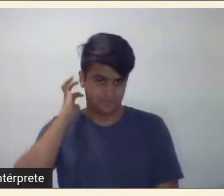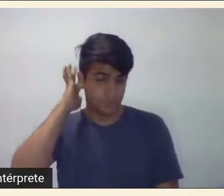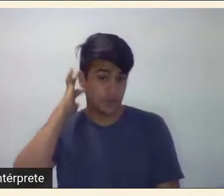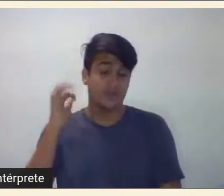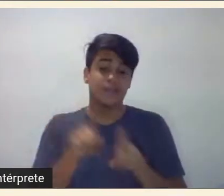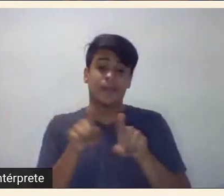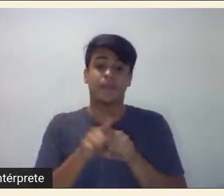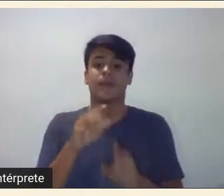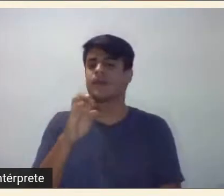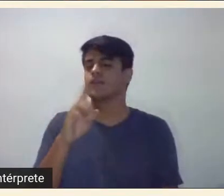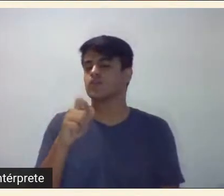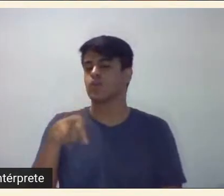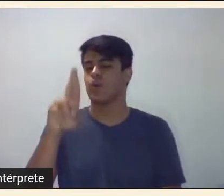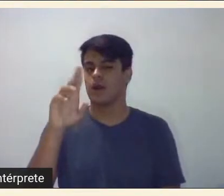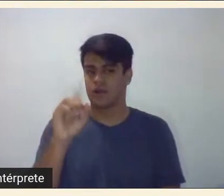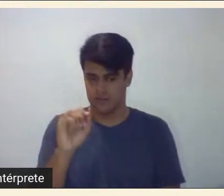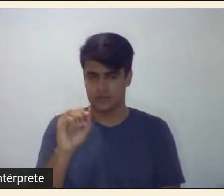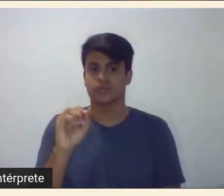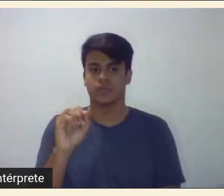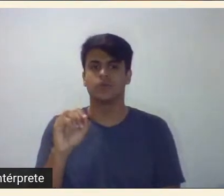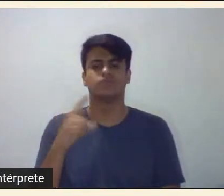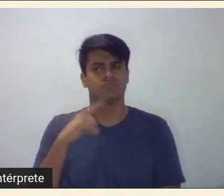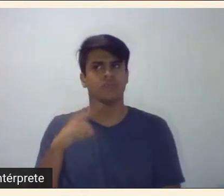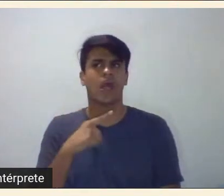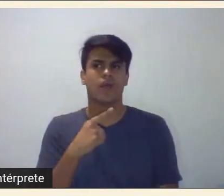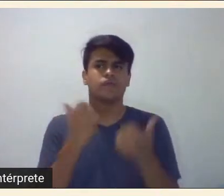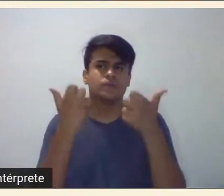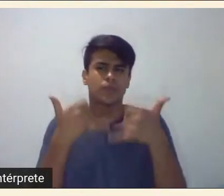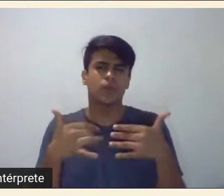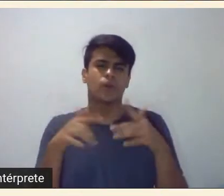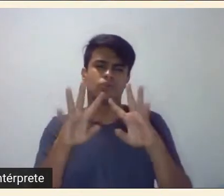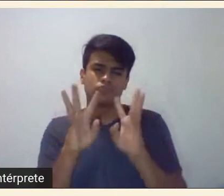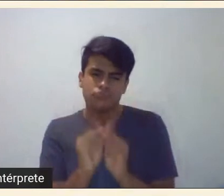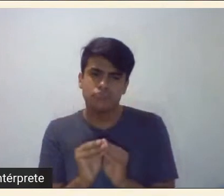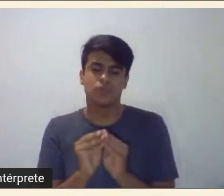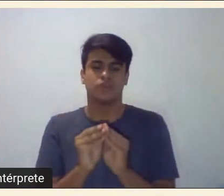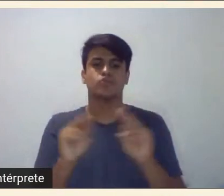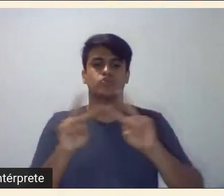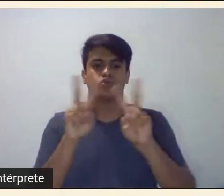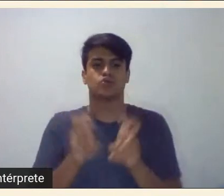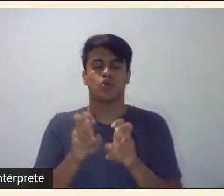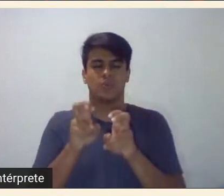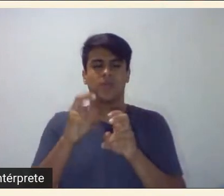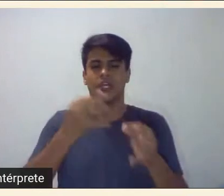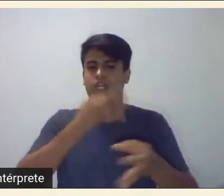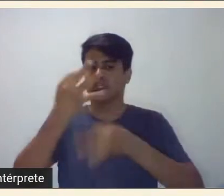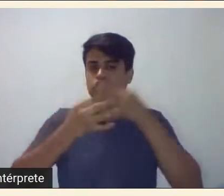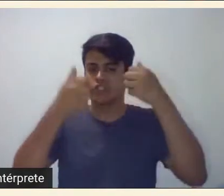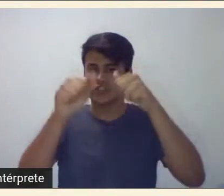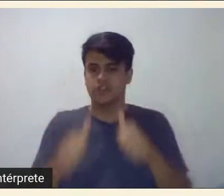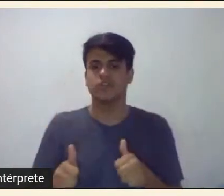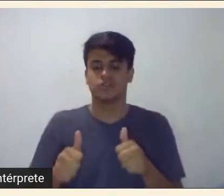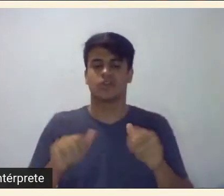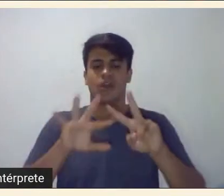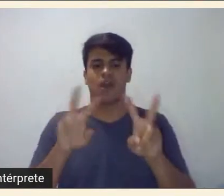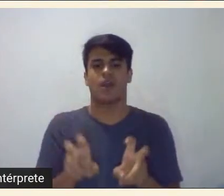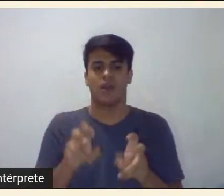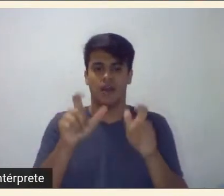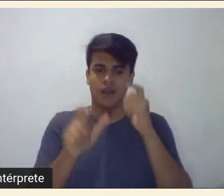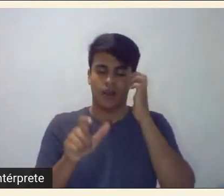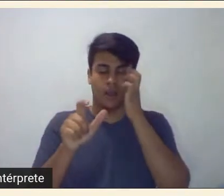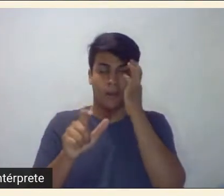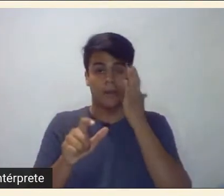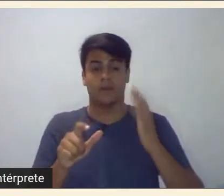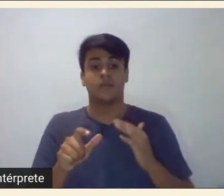trazer um pouco de mulheres na crítica de arte em Pernambuco mas é um papel menor até os anos